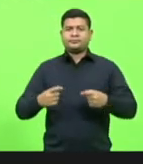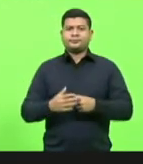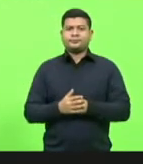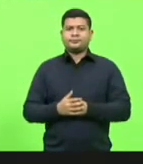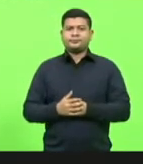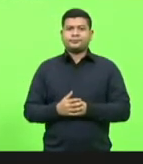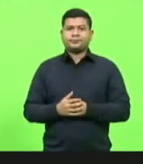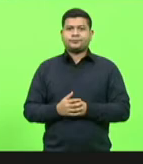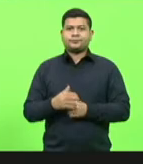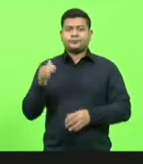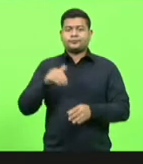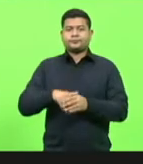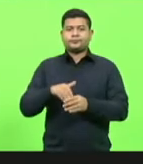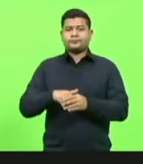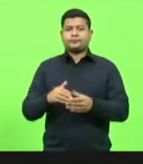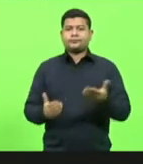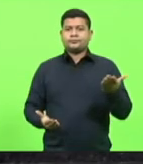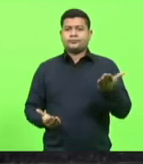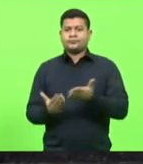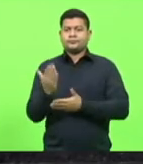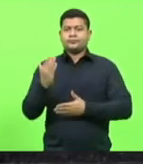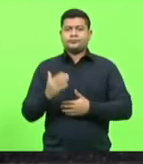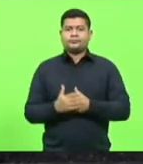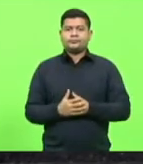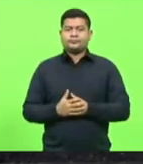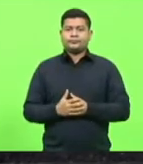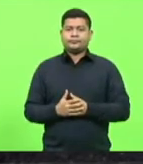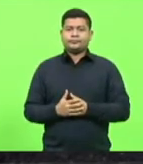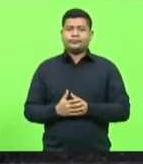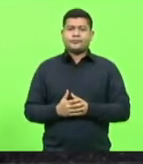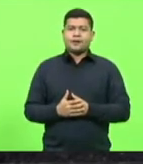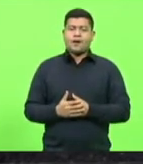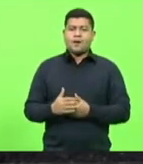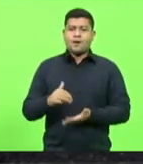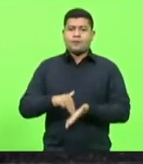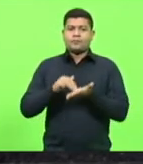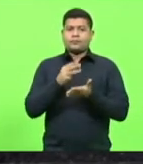discussão. Em votação. Aprovado. Moção número 336.